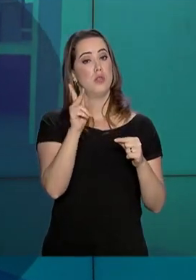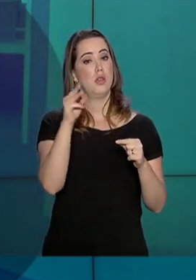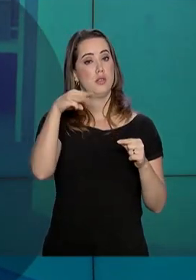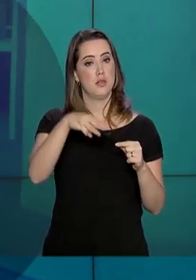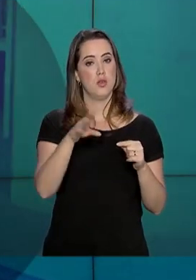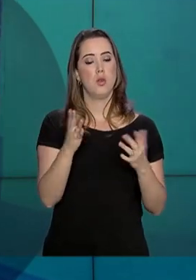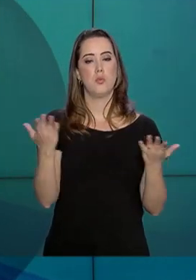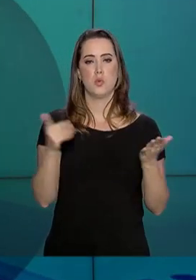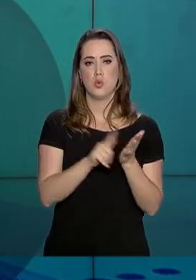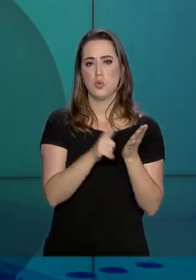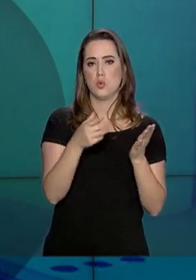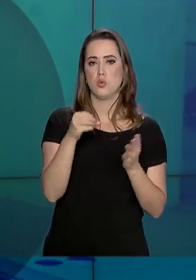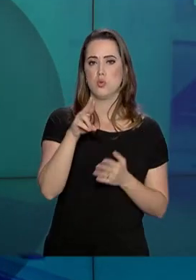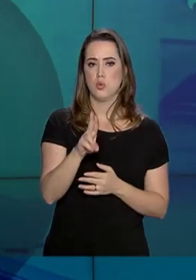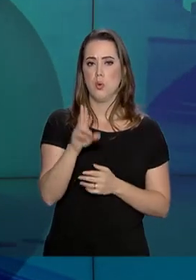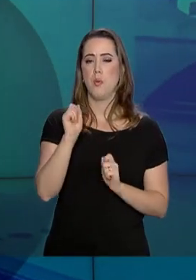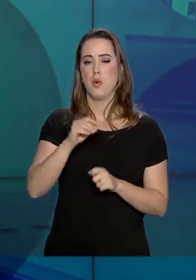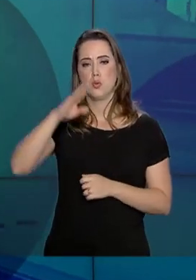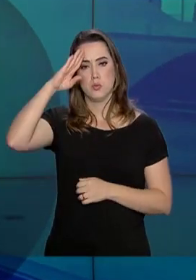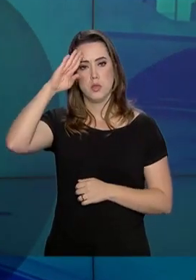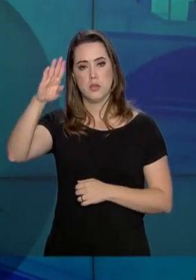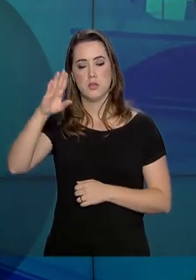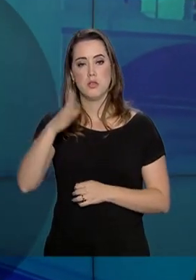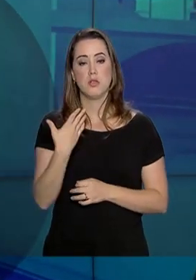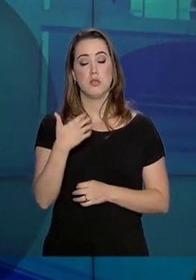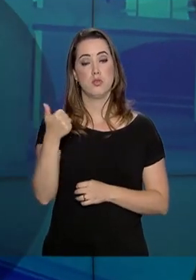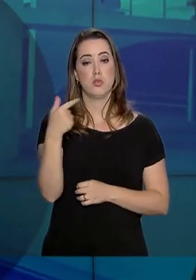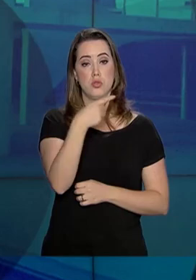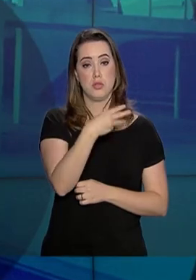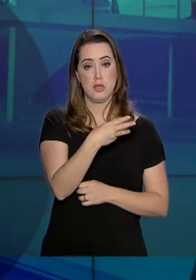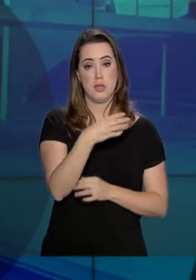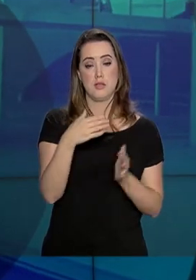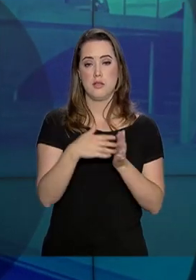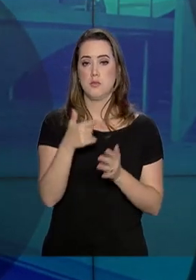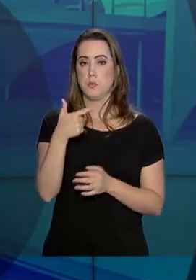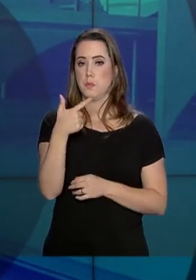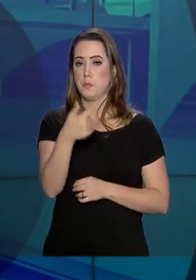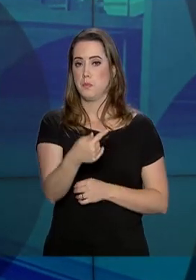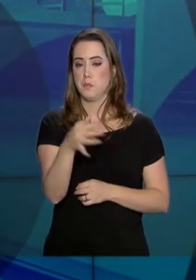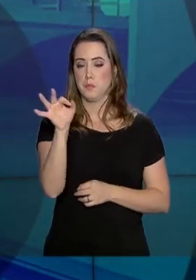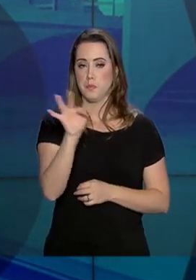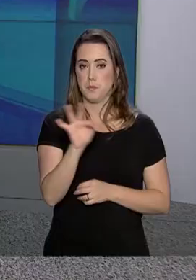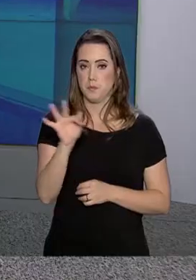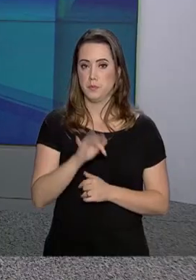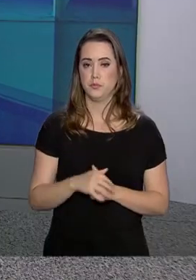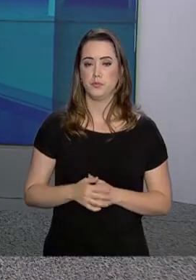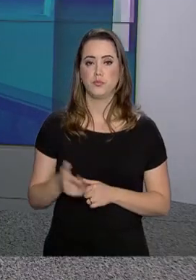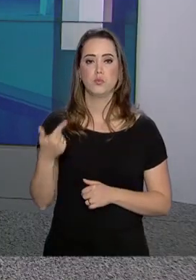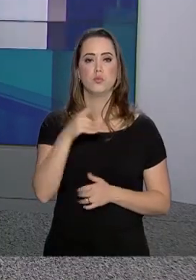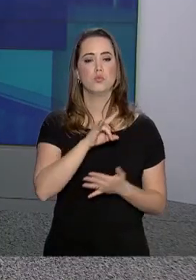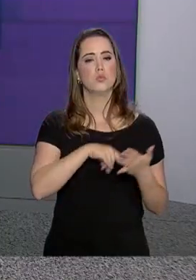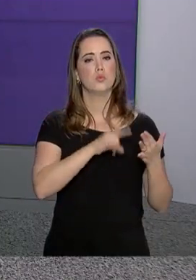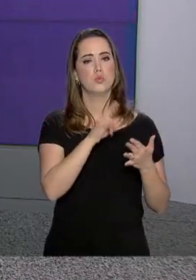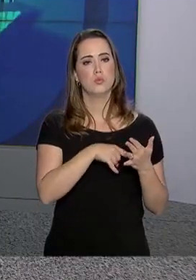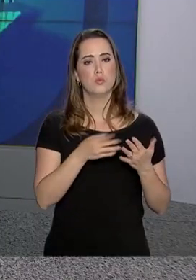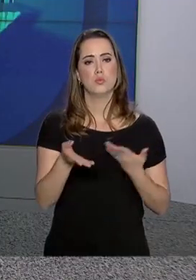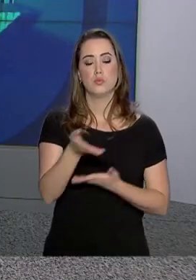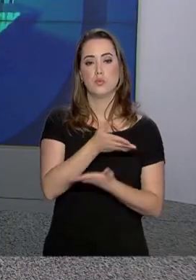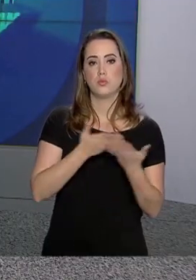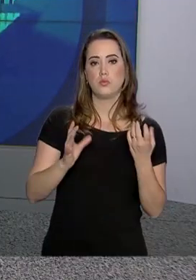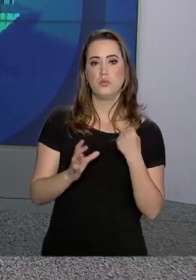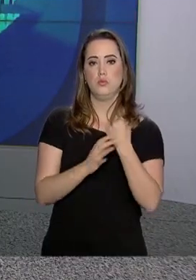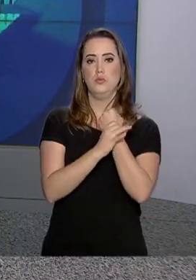autoriza a permanência dos militares no período de 13 a 27 de fevereiro. Outro documento